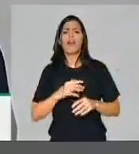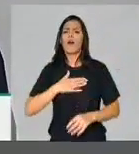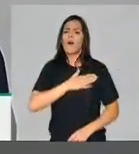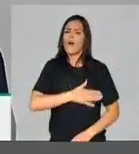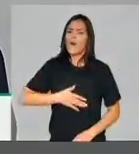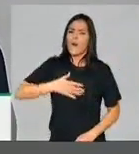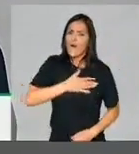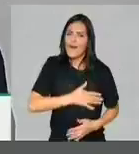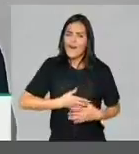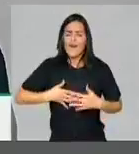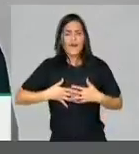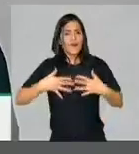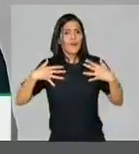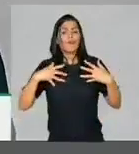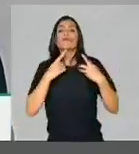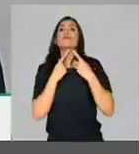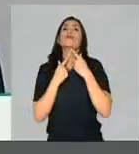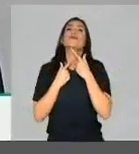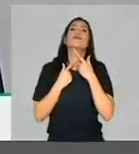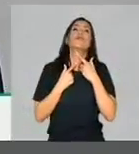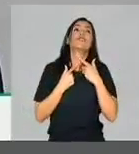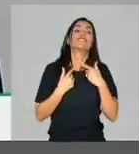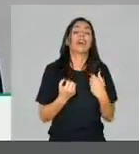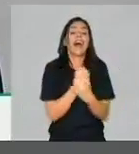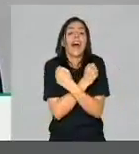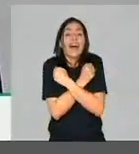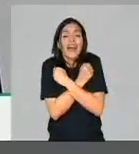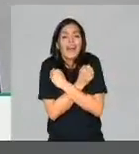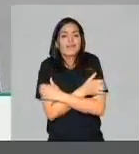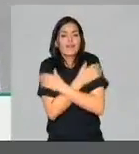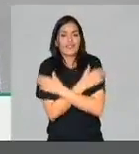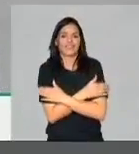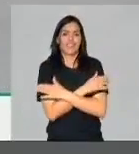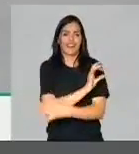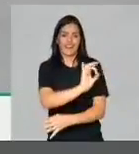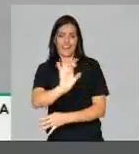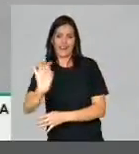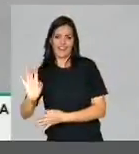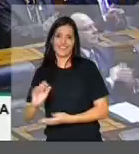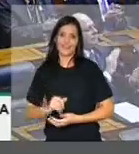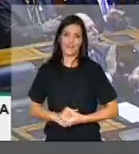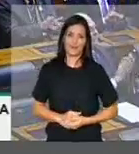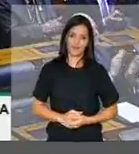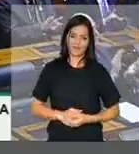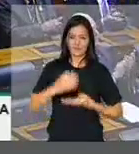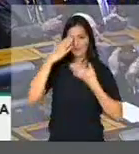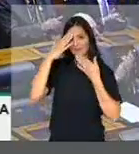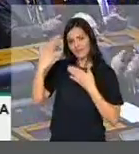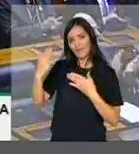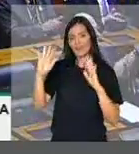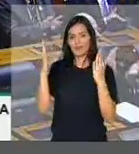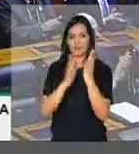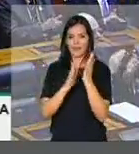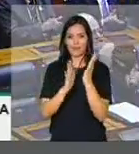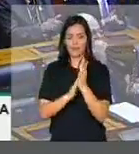e uma vontade imensa de abraçá-los a todos. Parabéns. Muito obrigado a sua excelência, deputado Marquezelli.